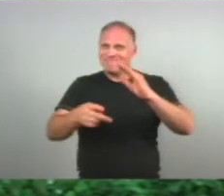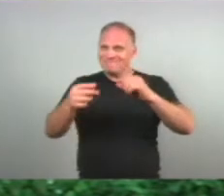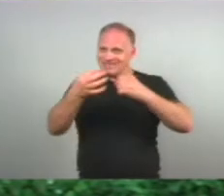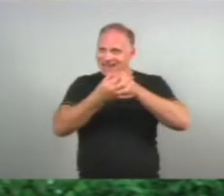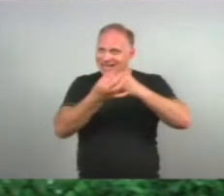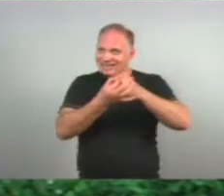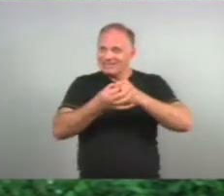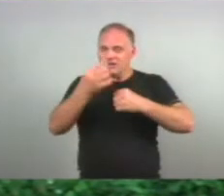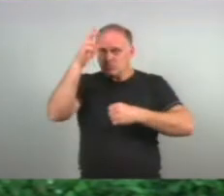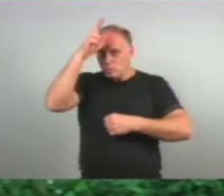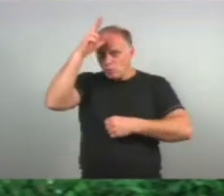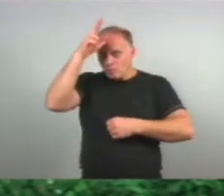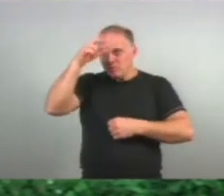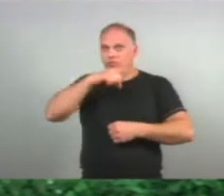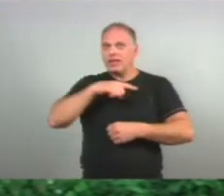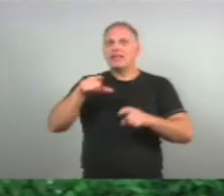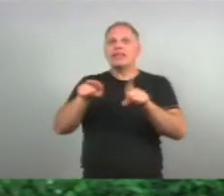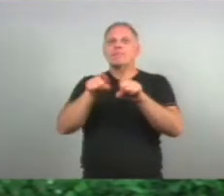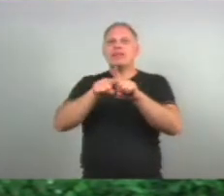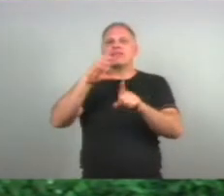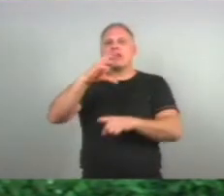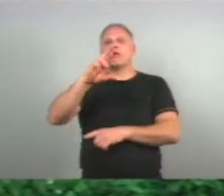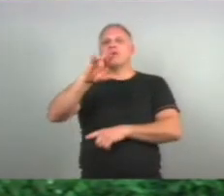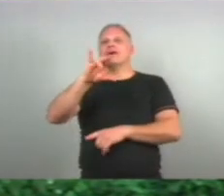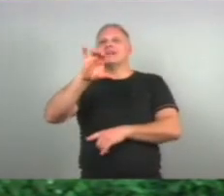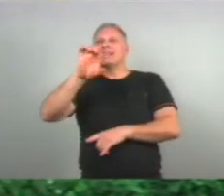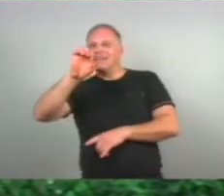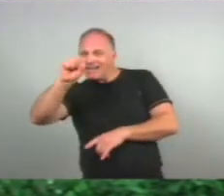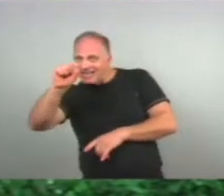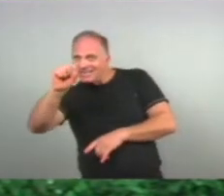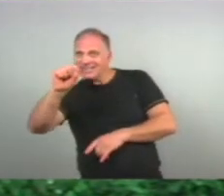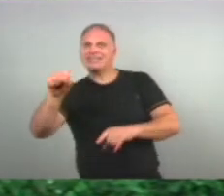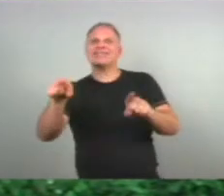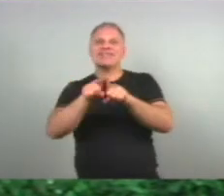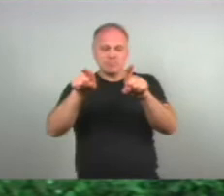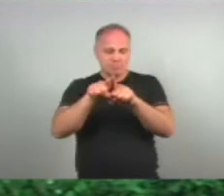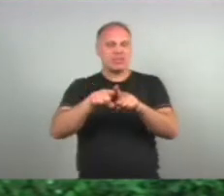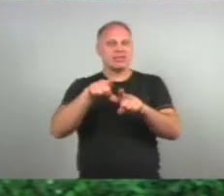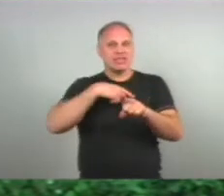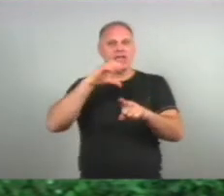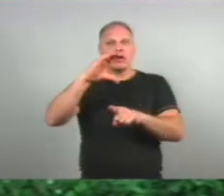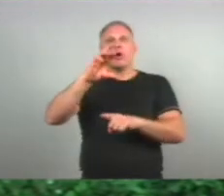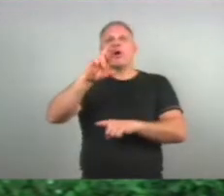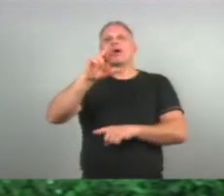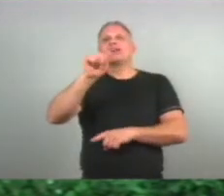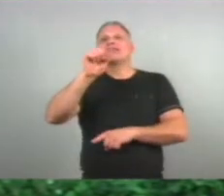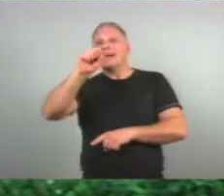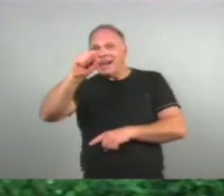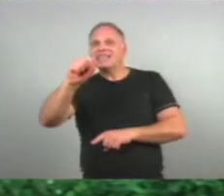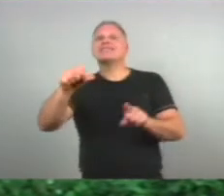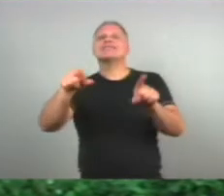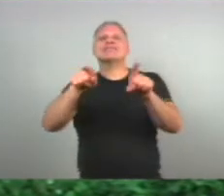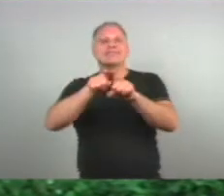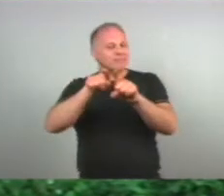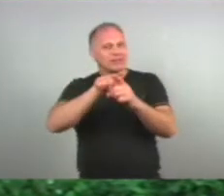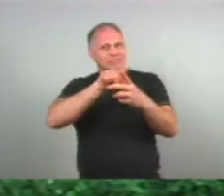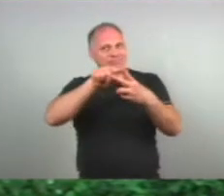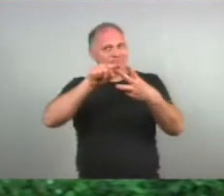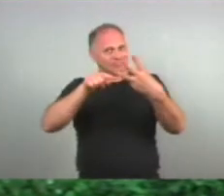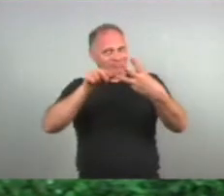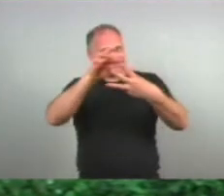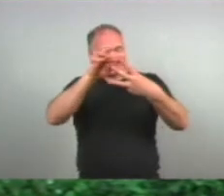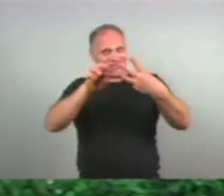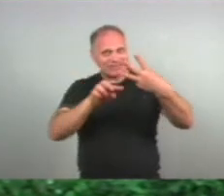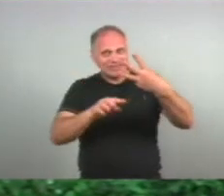Nós temos também O CRES O CRES E o CRAS Os CRAS Nós